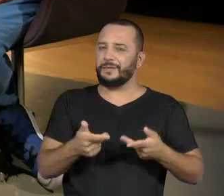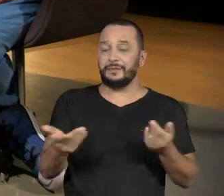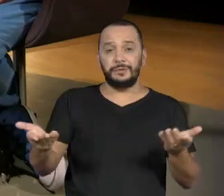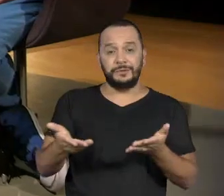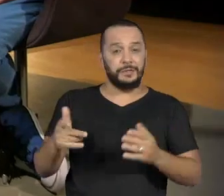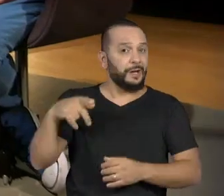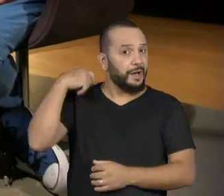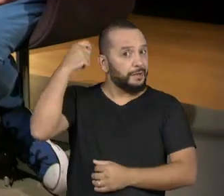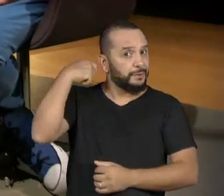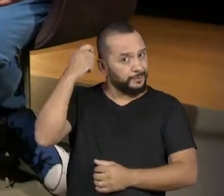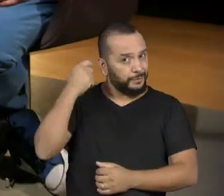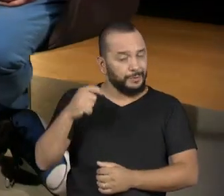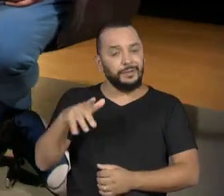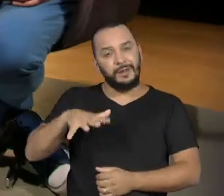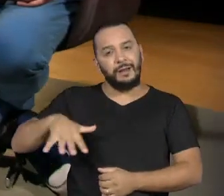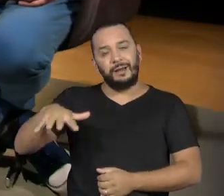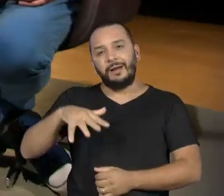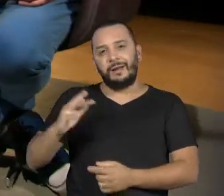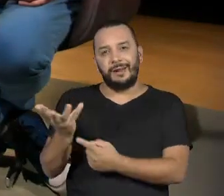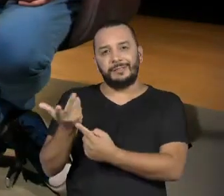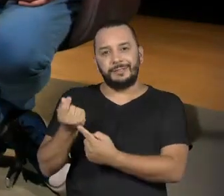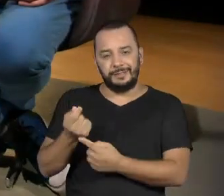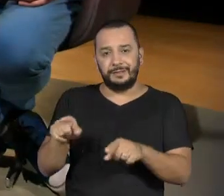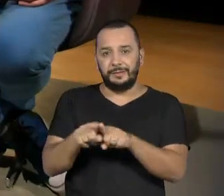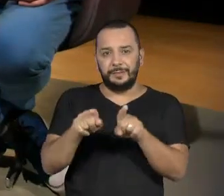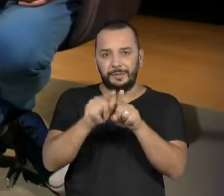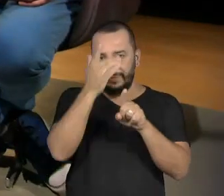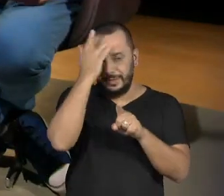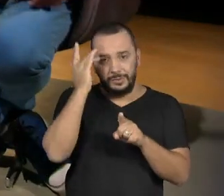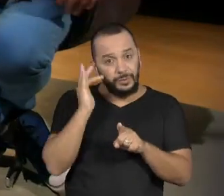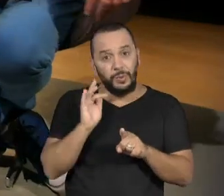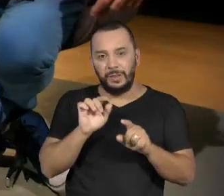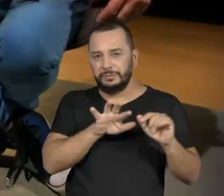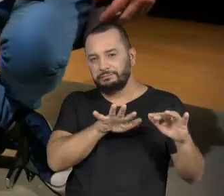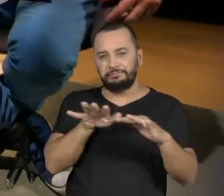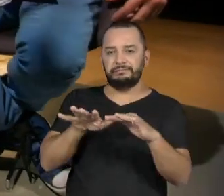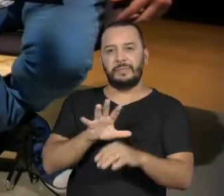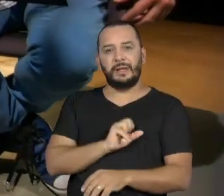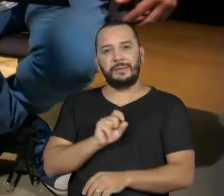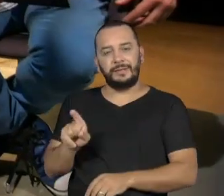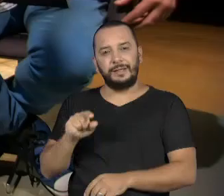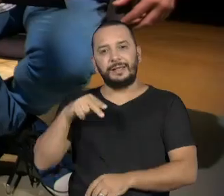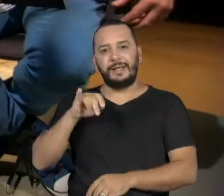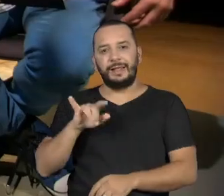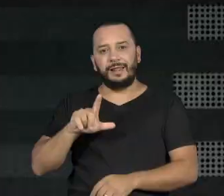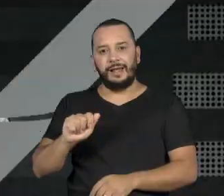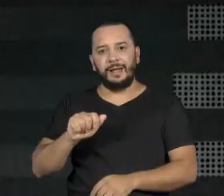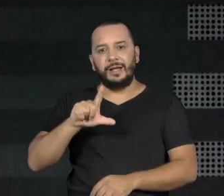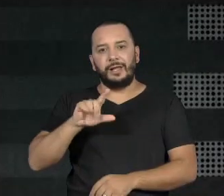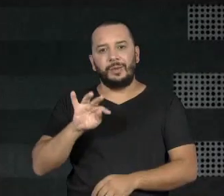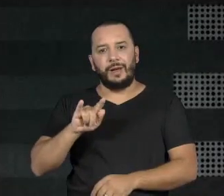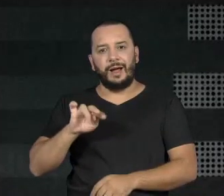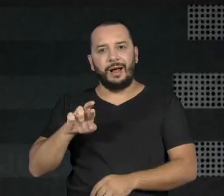mais queridos tanto da classe artística quanto do público. Temos o prazer de receber Neila Torraca.